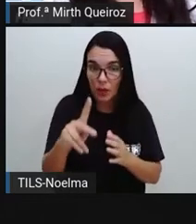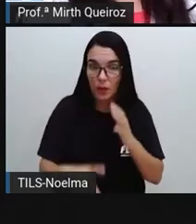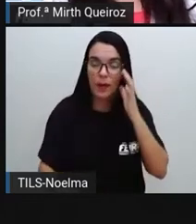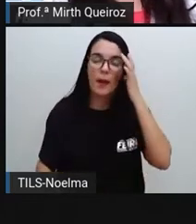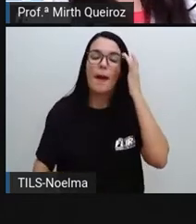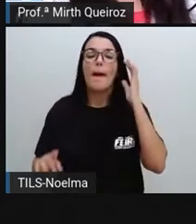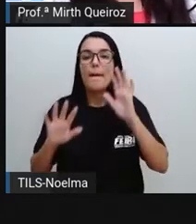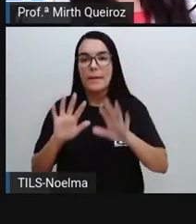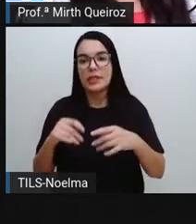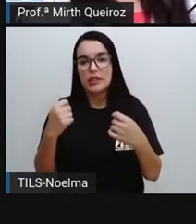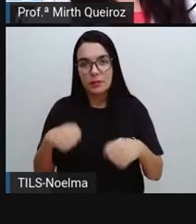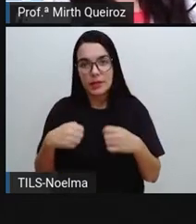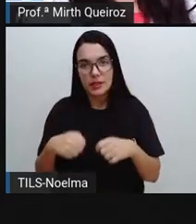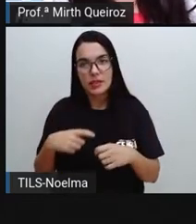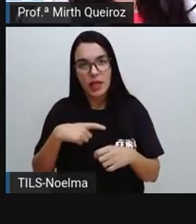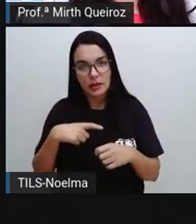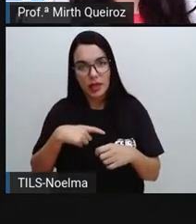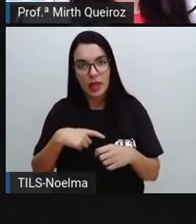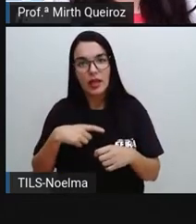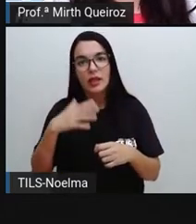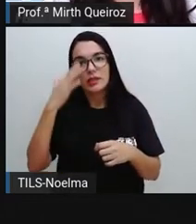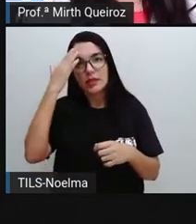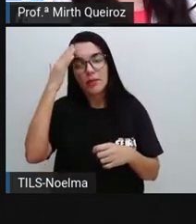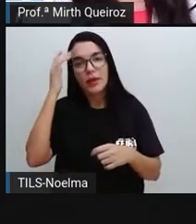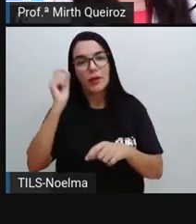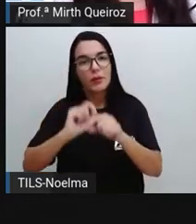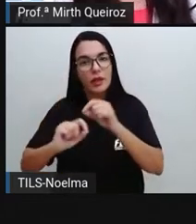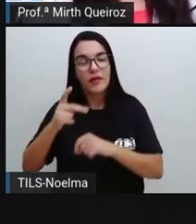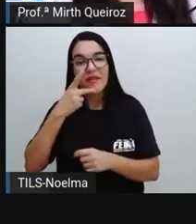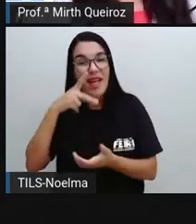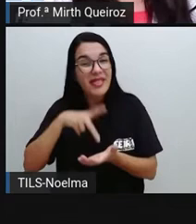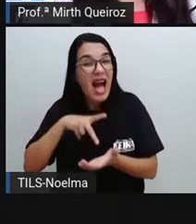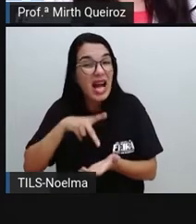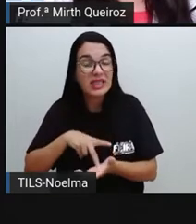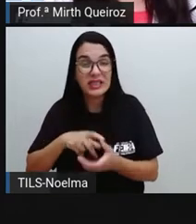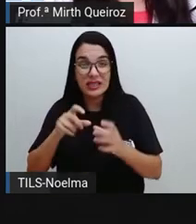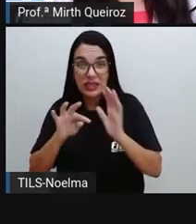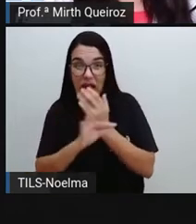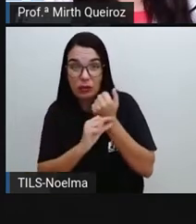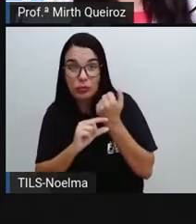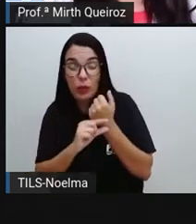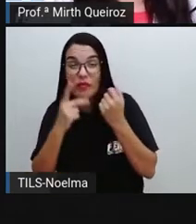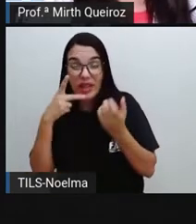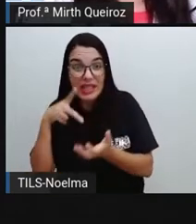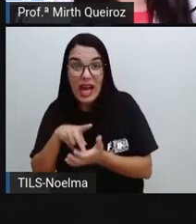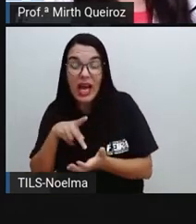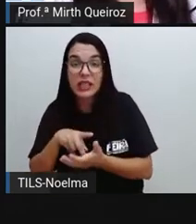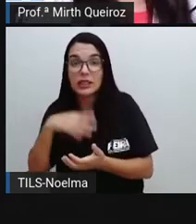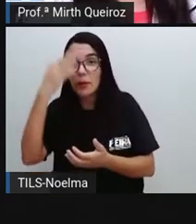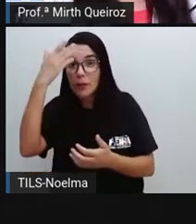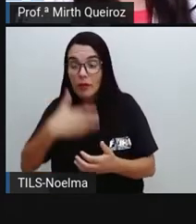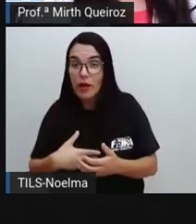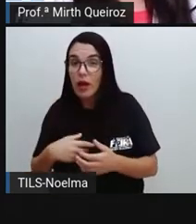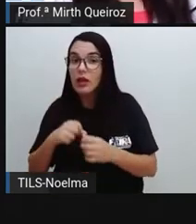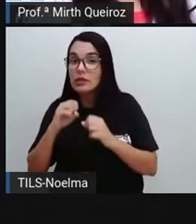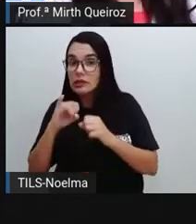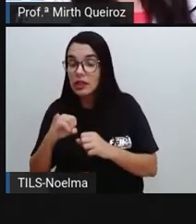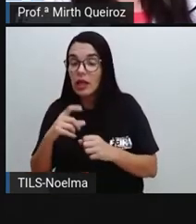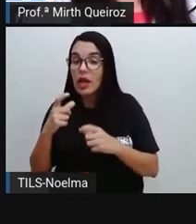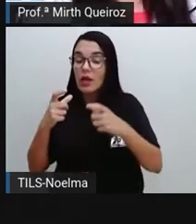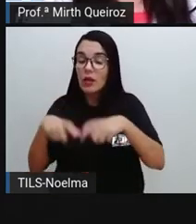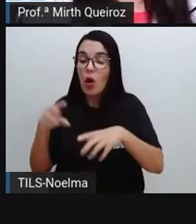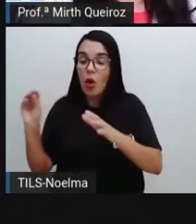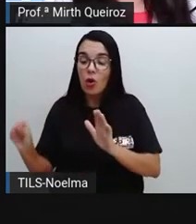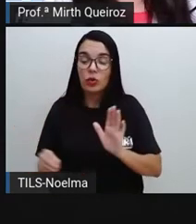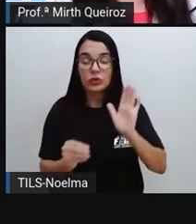precisa retirar de fontes confiáveis e colocar também, relatar dentro do seu texto aí de qual foi